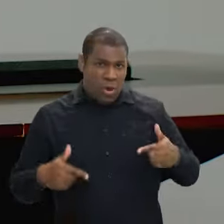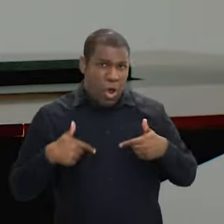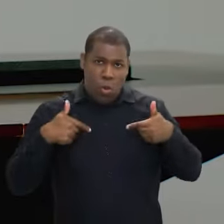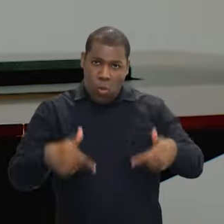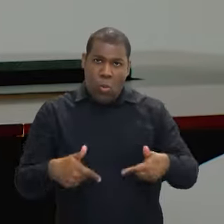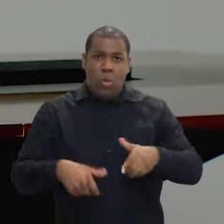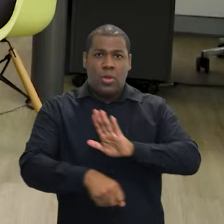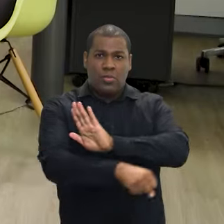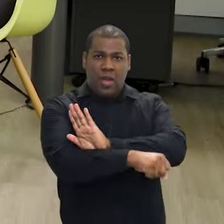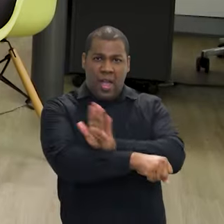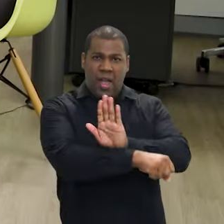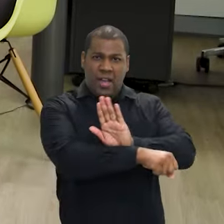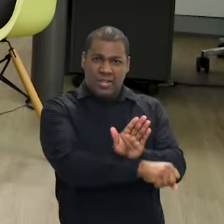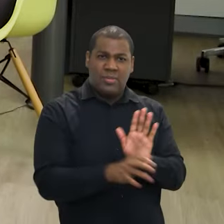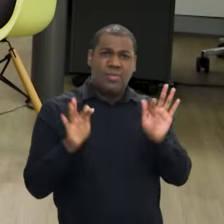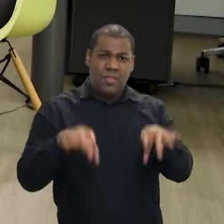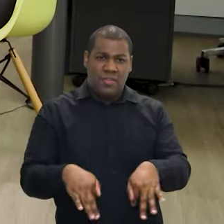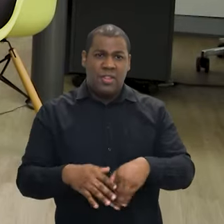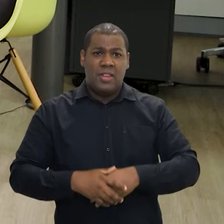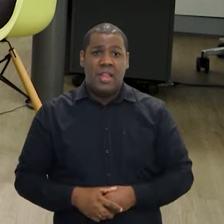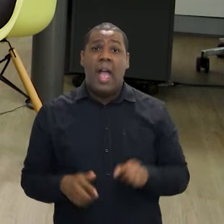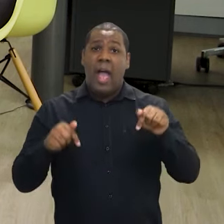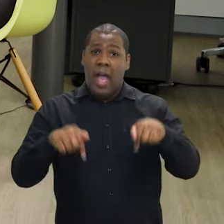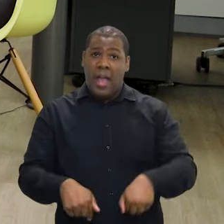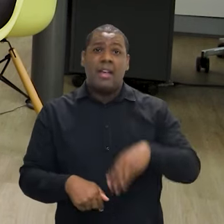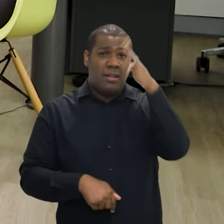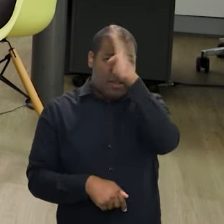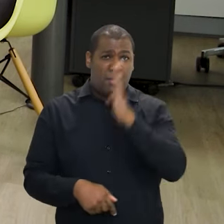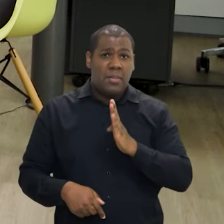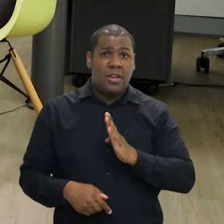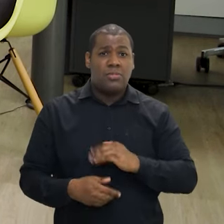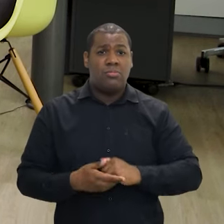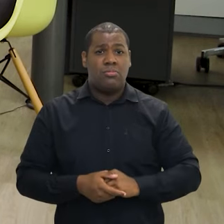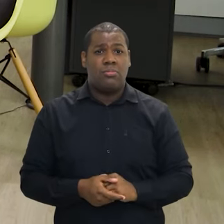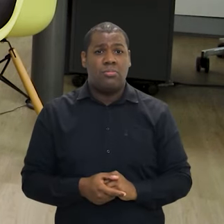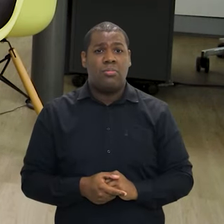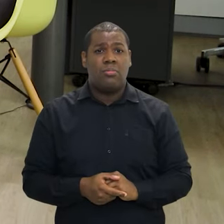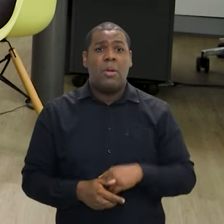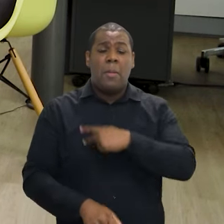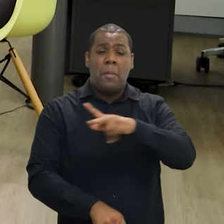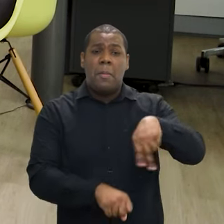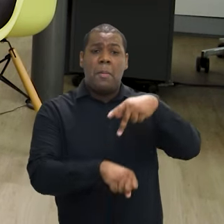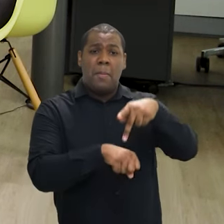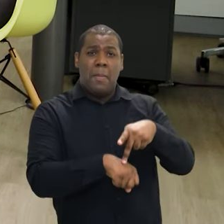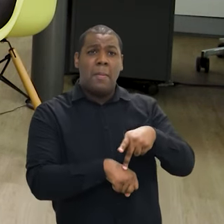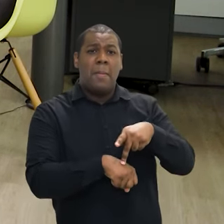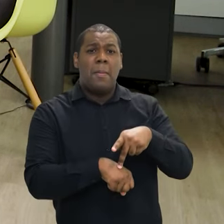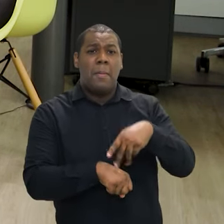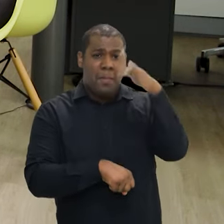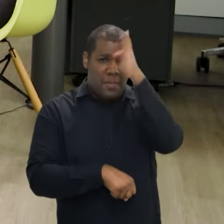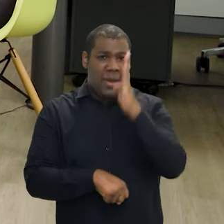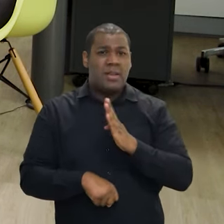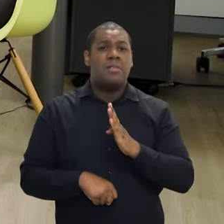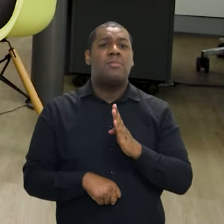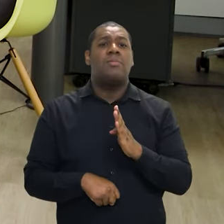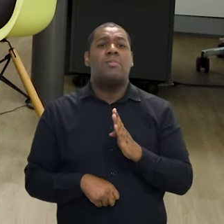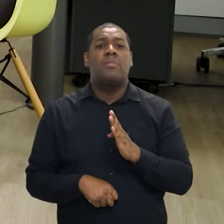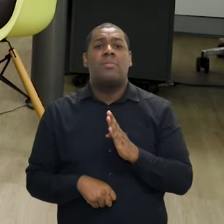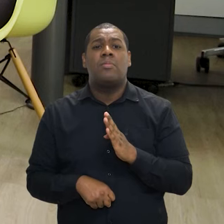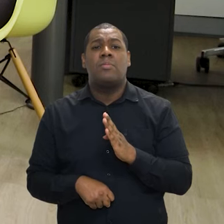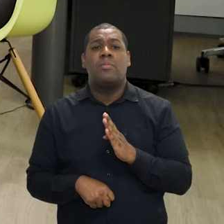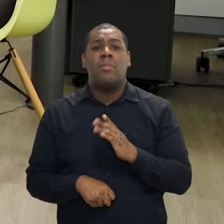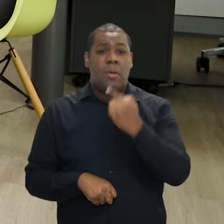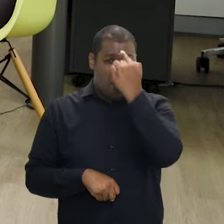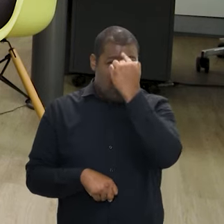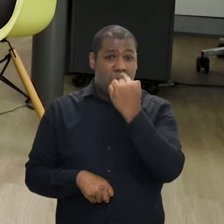Porque é um país forjado a partir da formação de